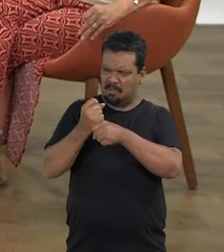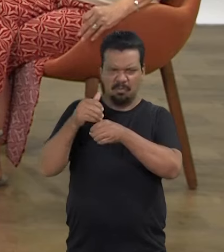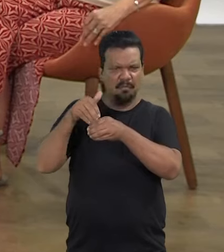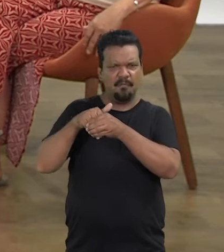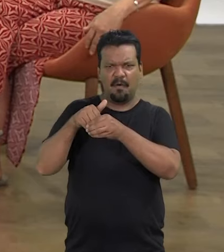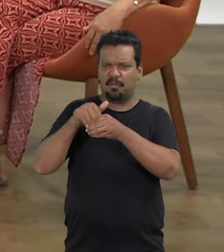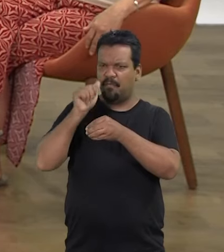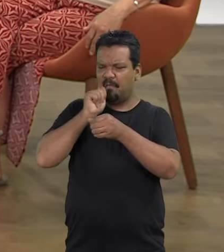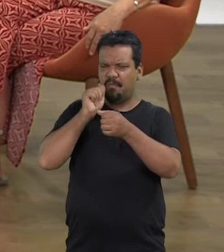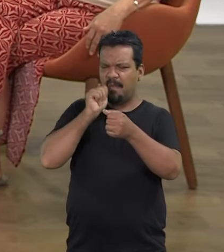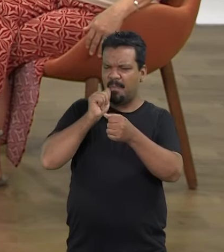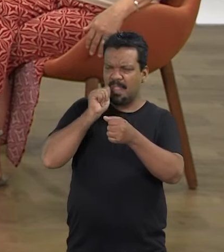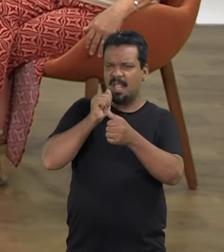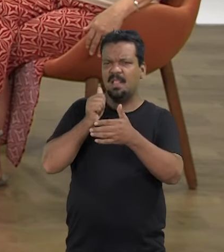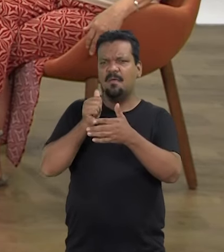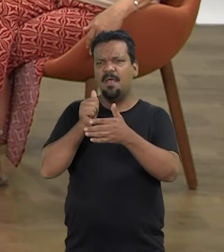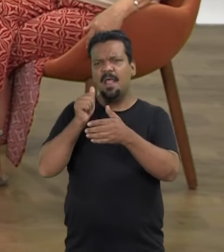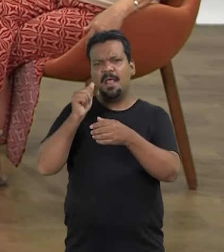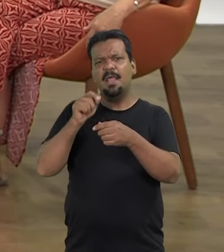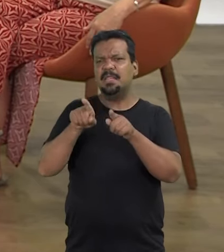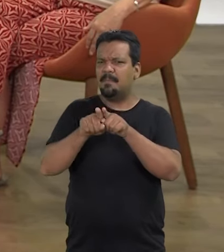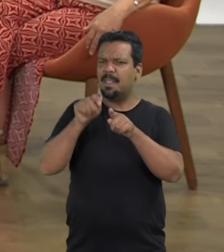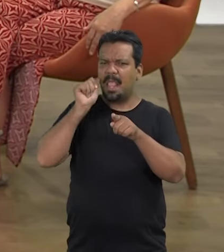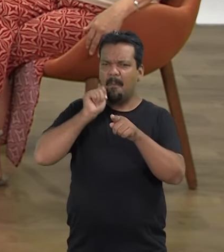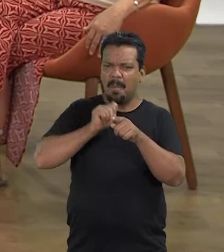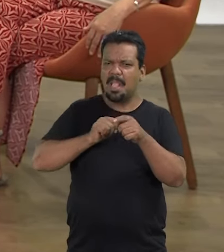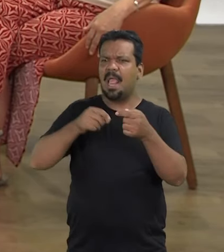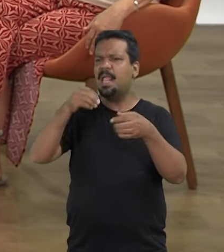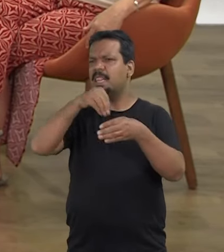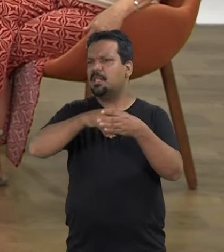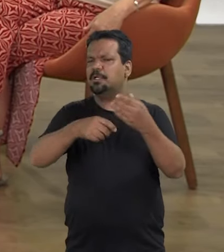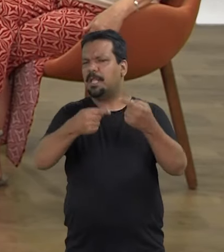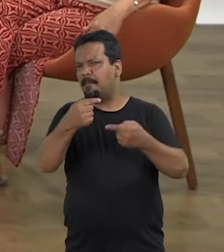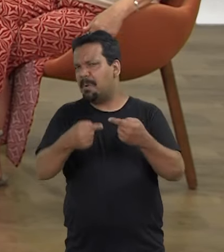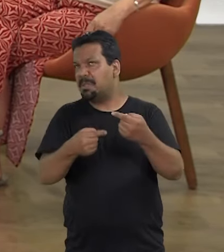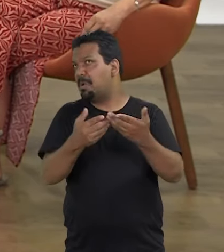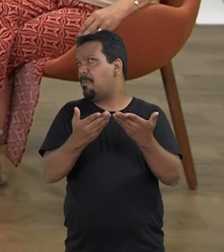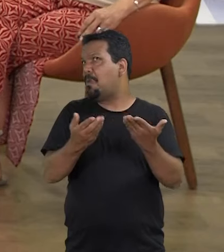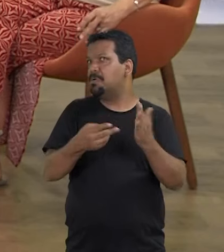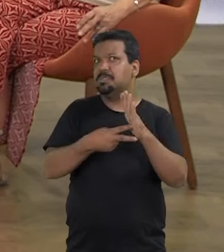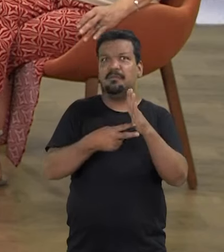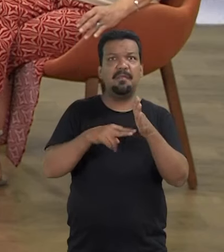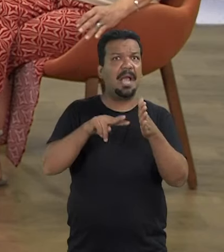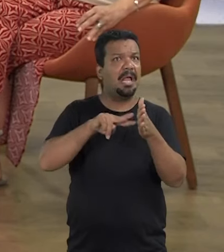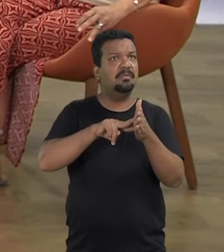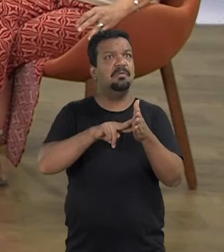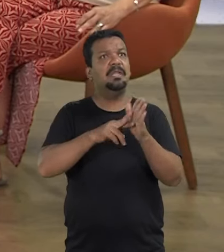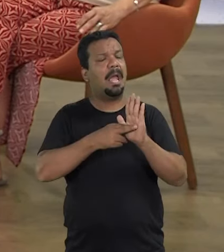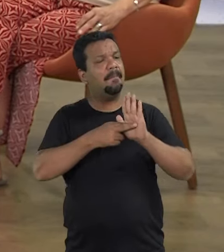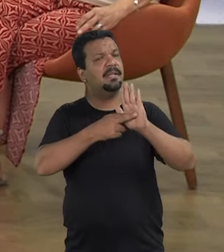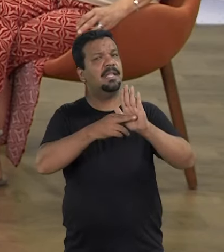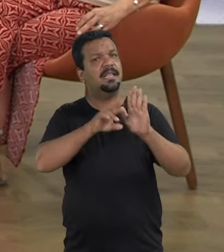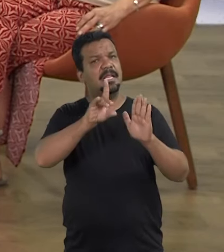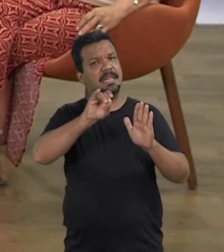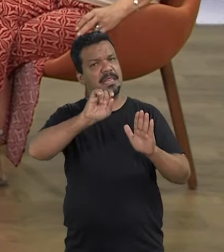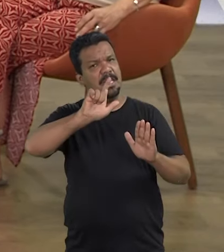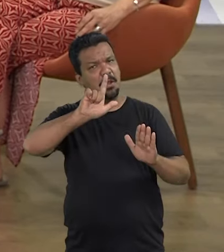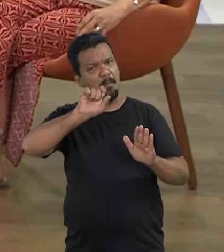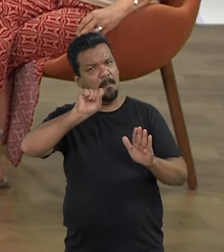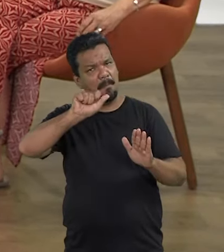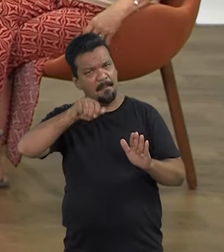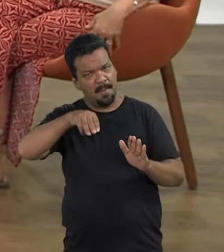voto feminino, da mulher na política, qual é o significado e a representatividade de Dilma Rousseff para essa